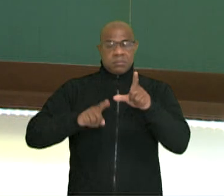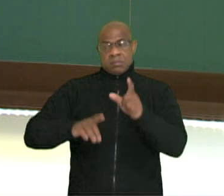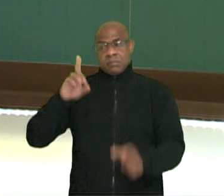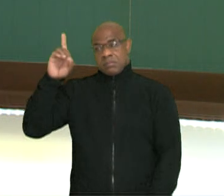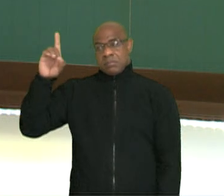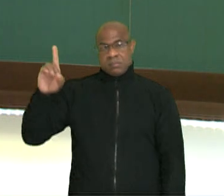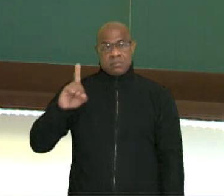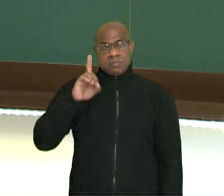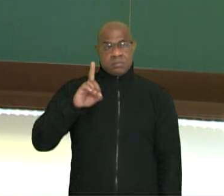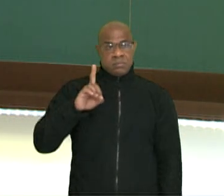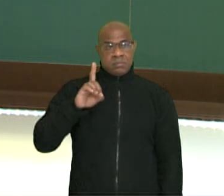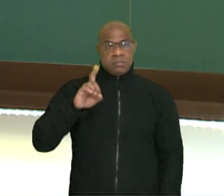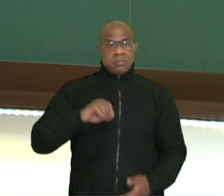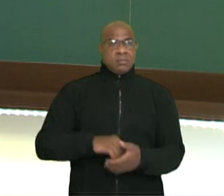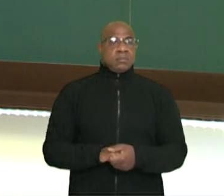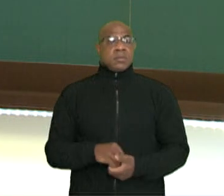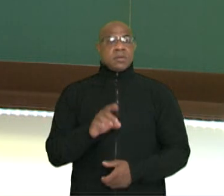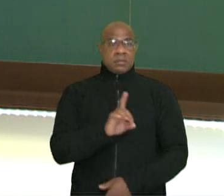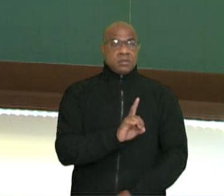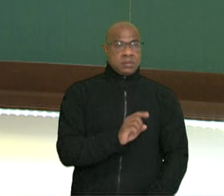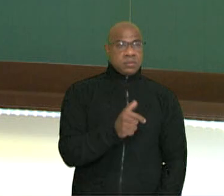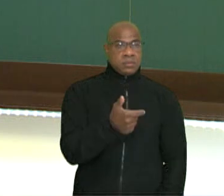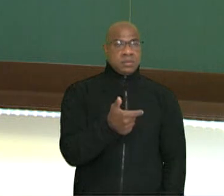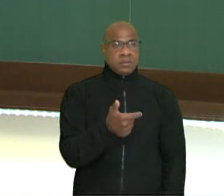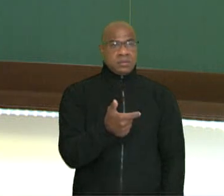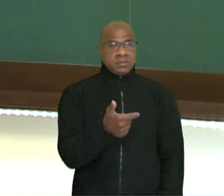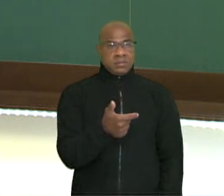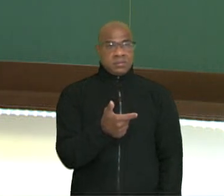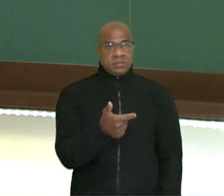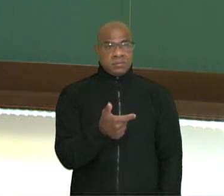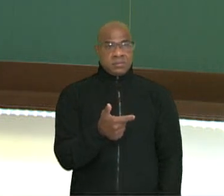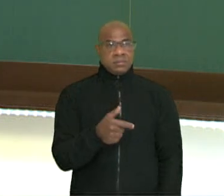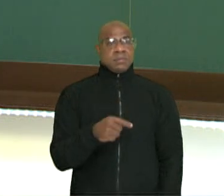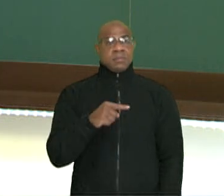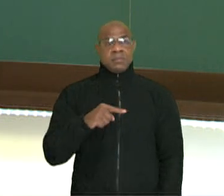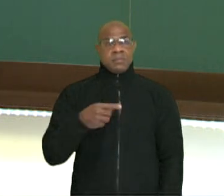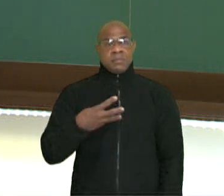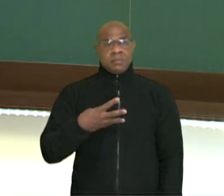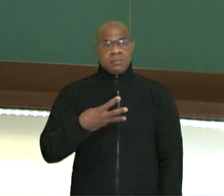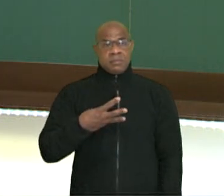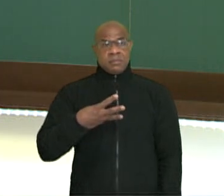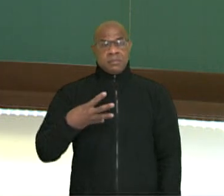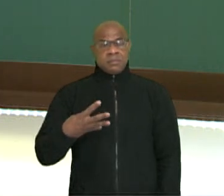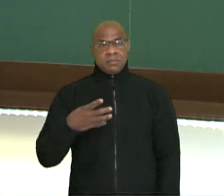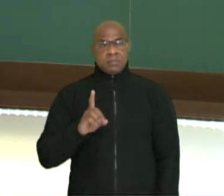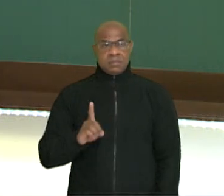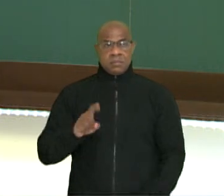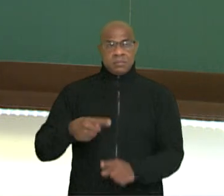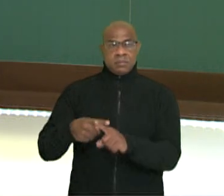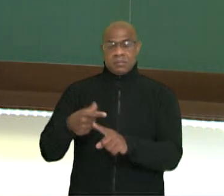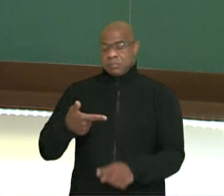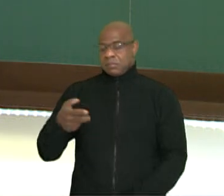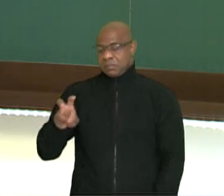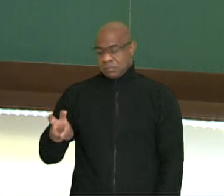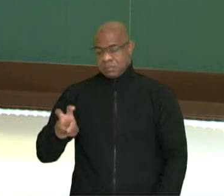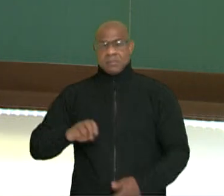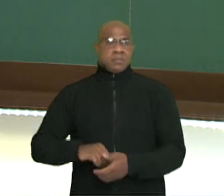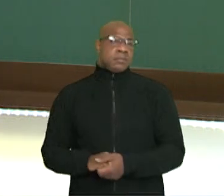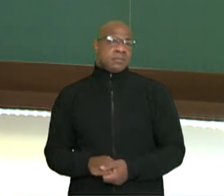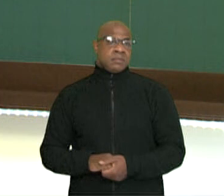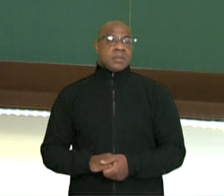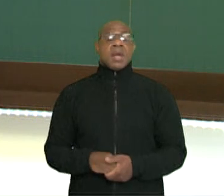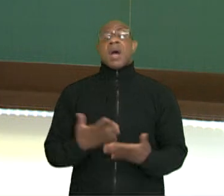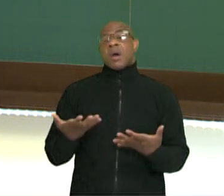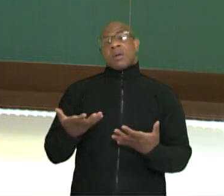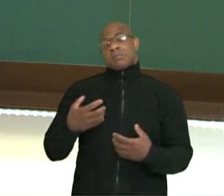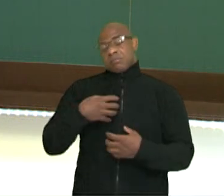Logo, esse primeiro vai ficar d ao quadrado. Então eu tenho uma equação do segundo grau. Aí agora a escolha do cliente pra